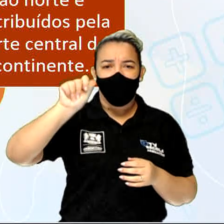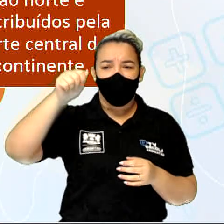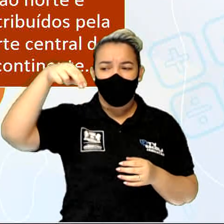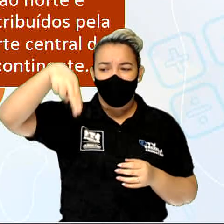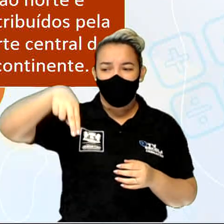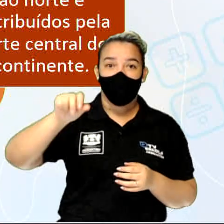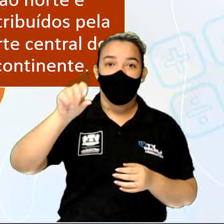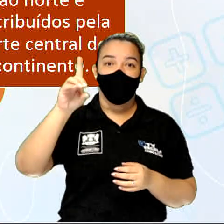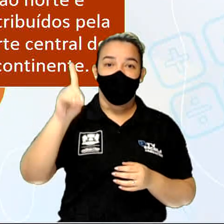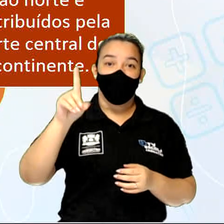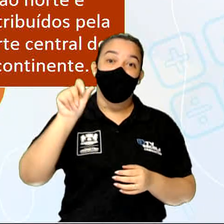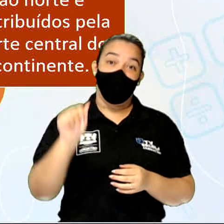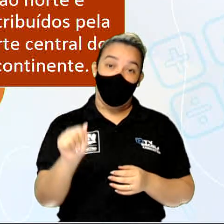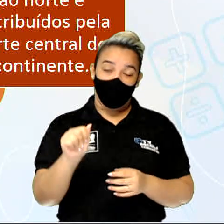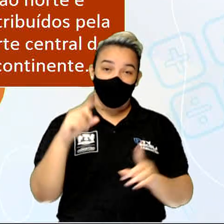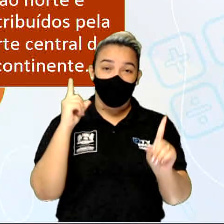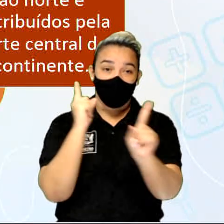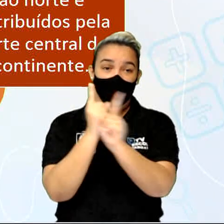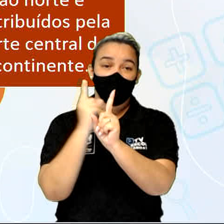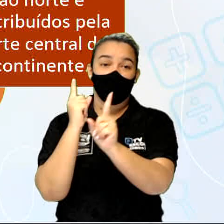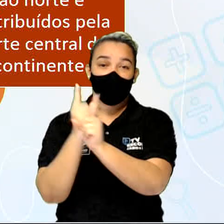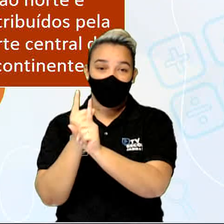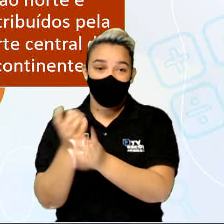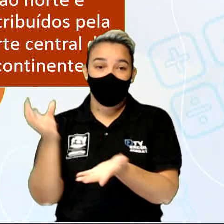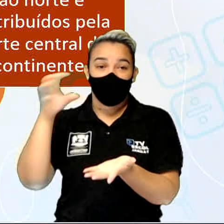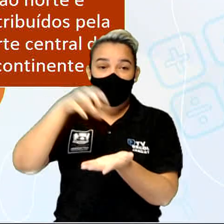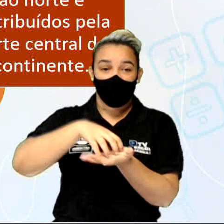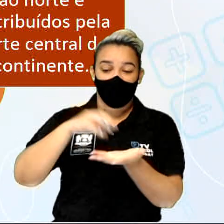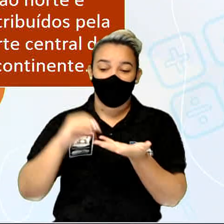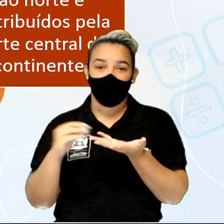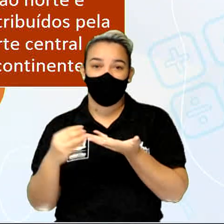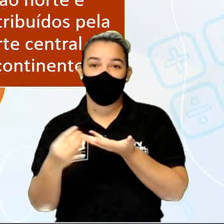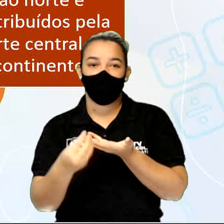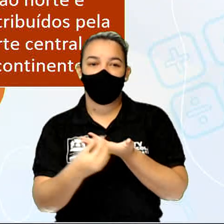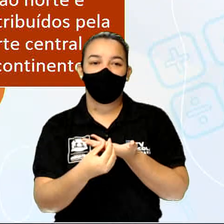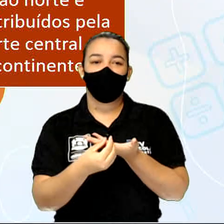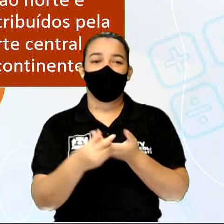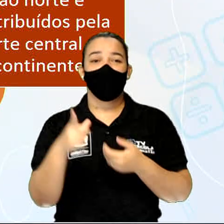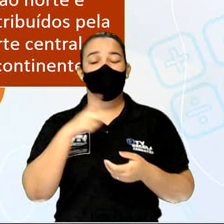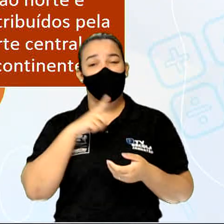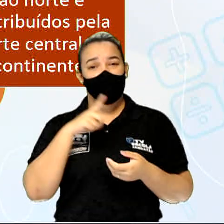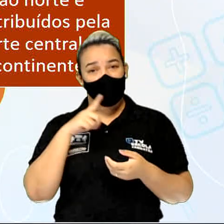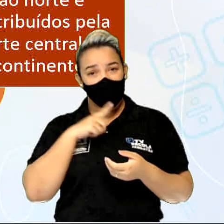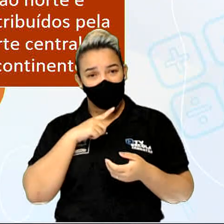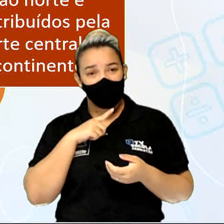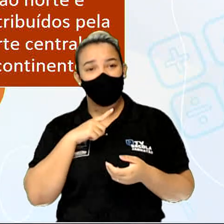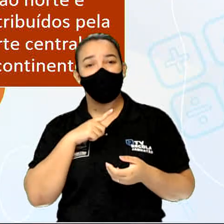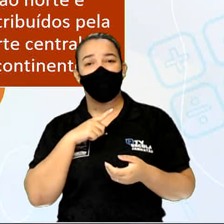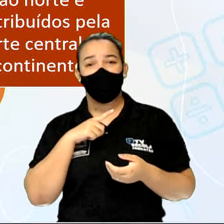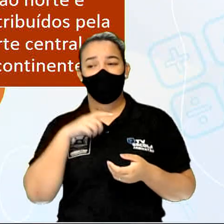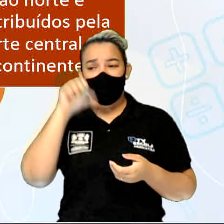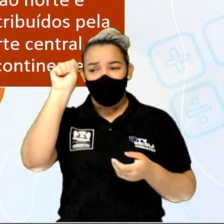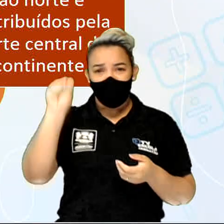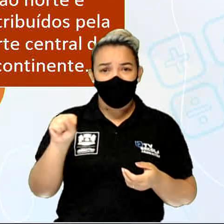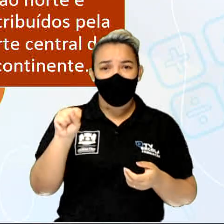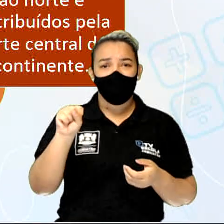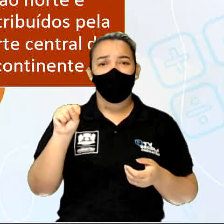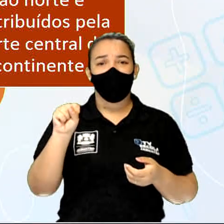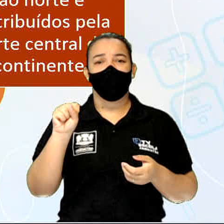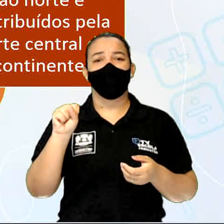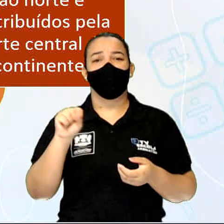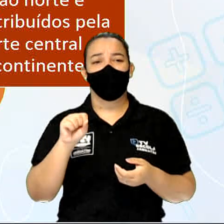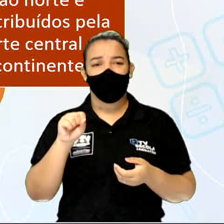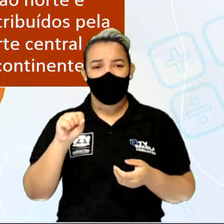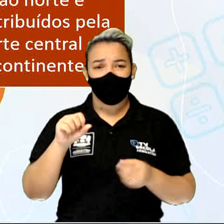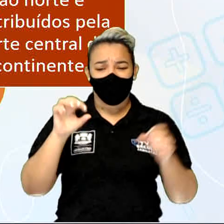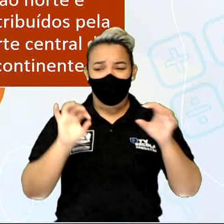encontrados ao norte e distribuídos pela parte central do continente. Então, a gente tem porção central e sul do continente. A